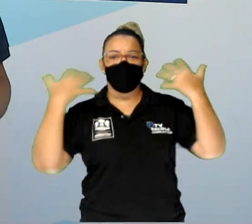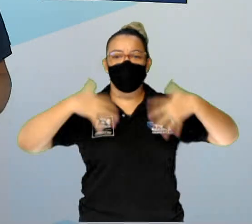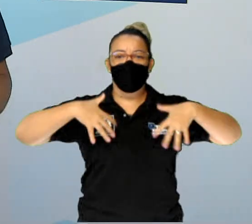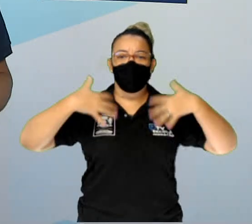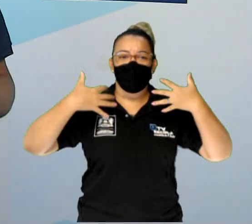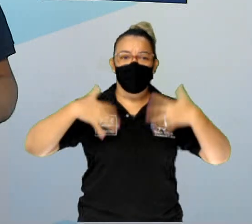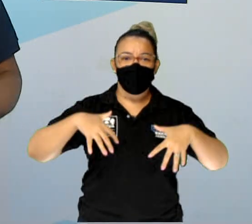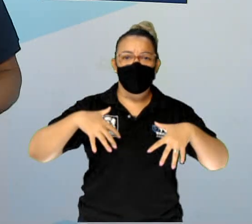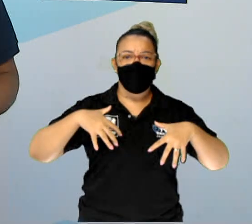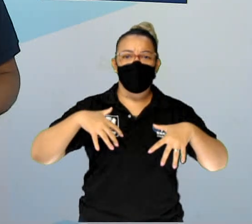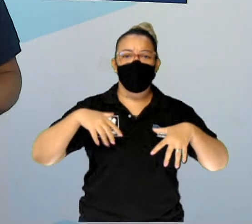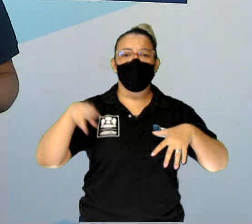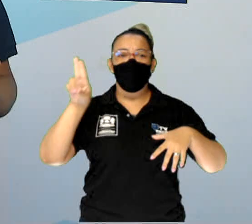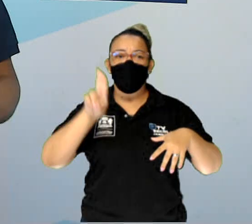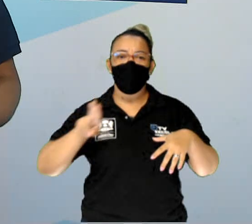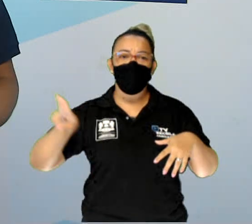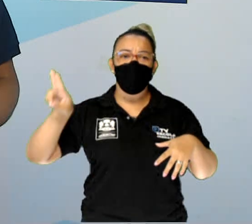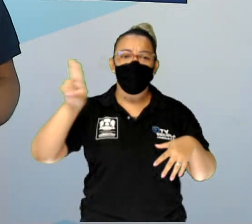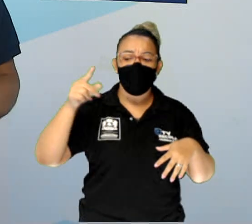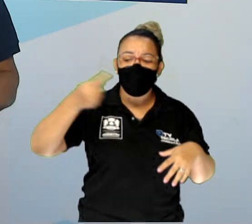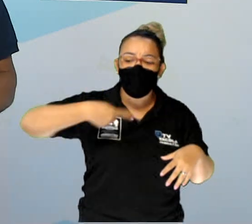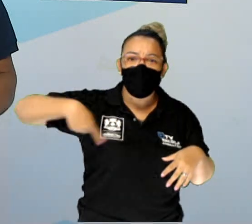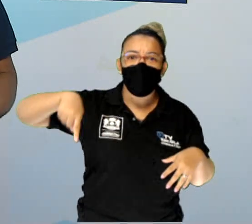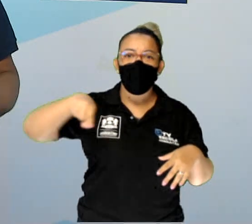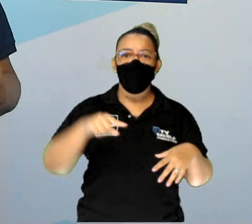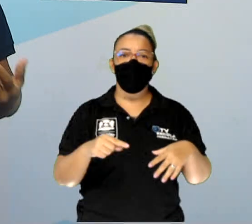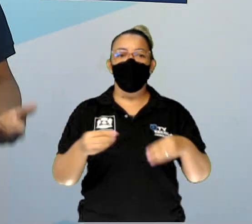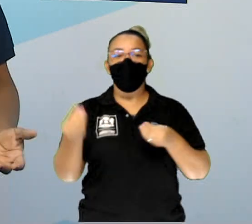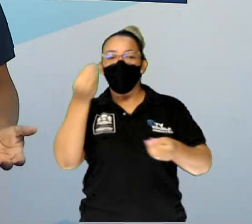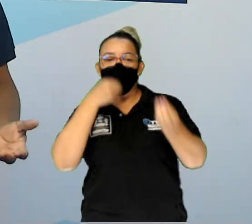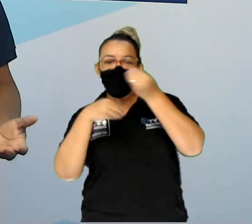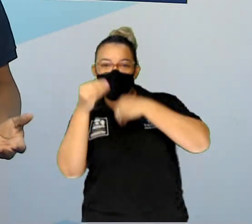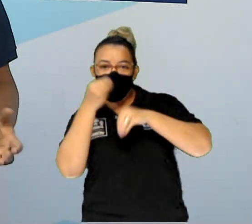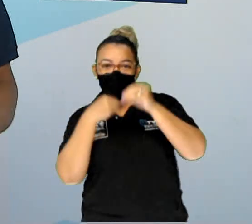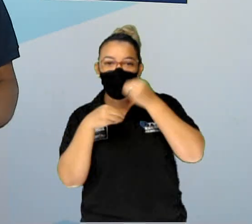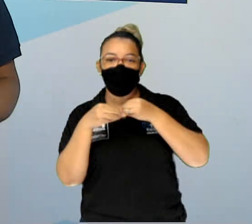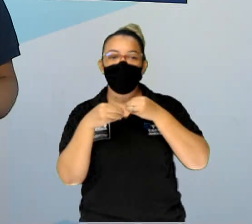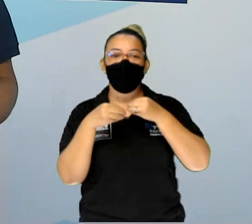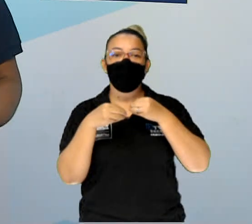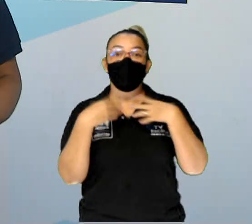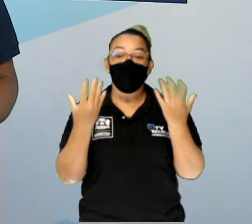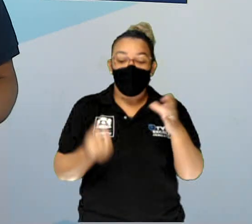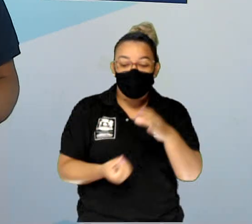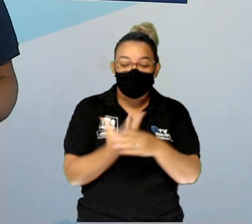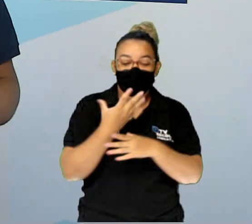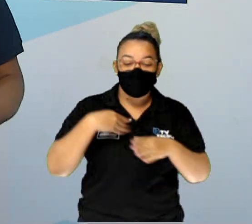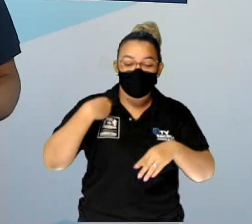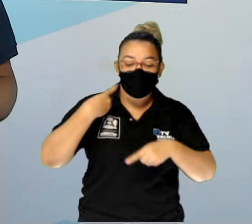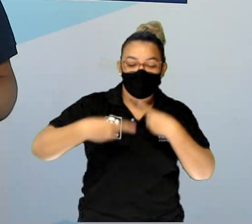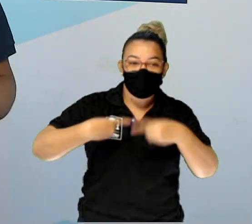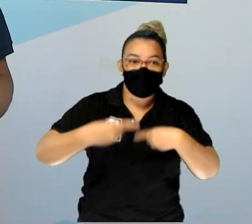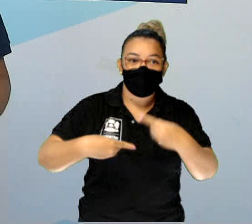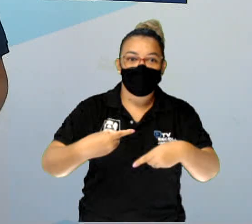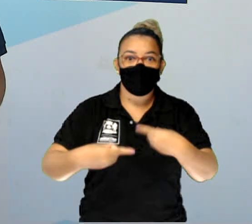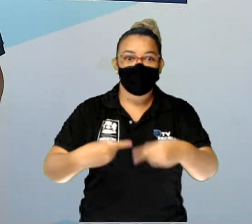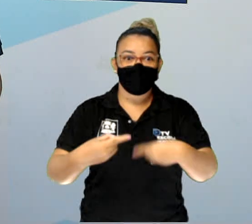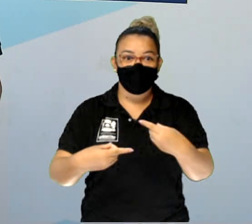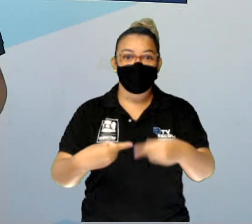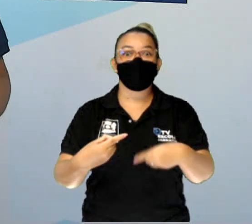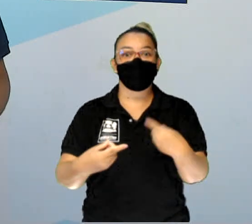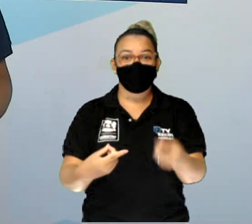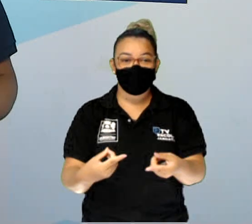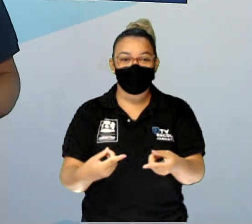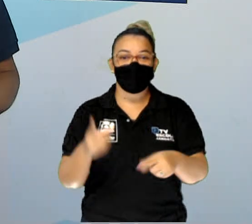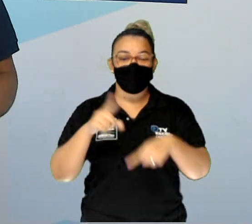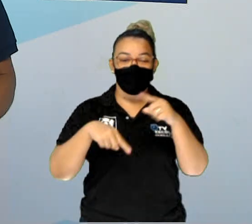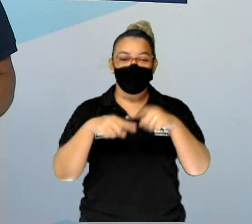que são utilizados por nós na alimentação, como matéria-prima na produção de alguns